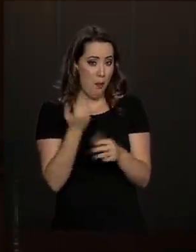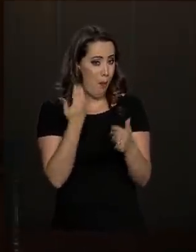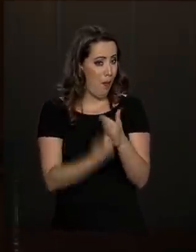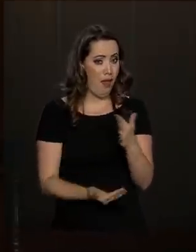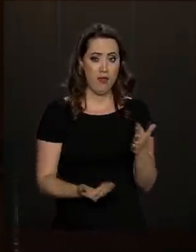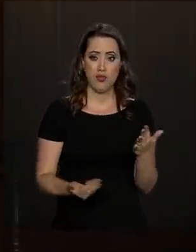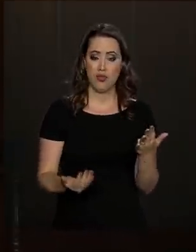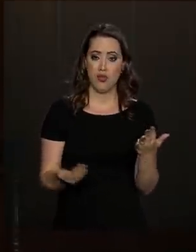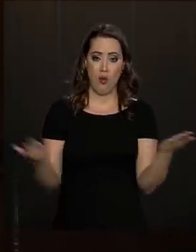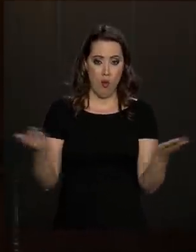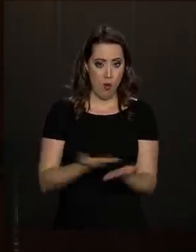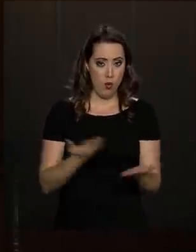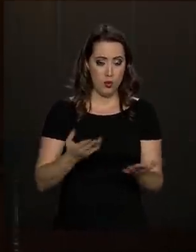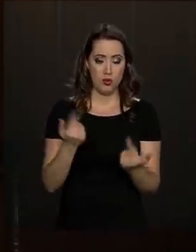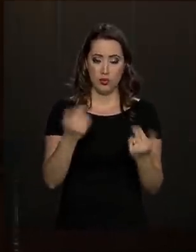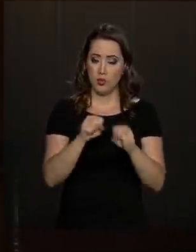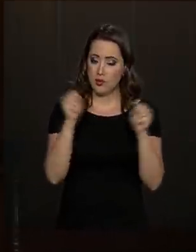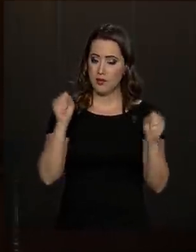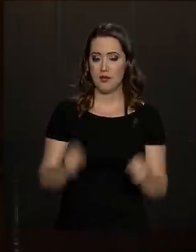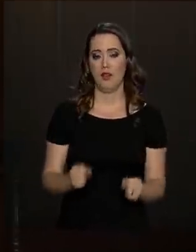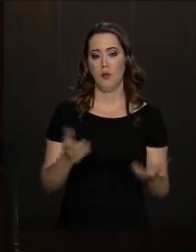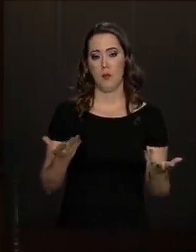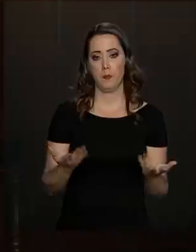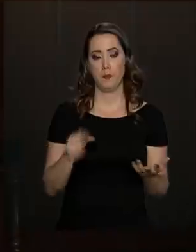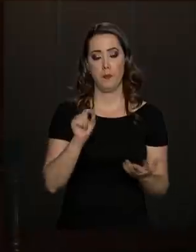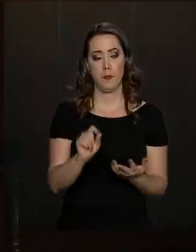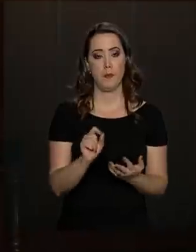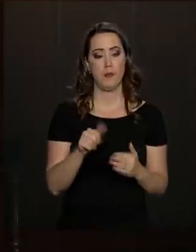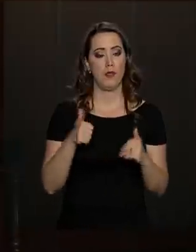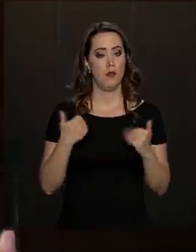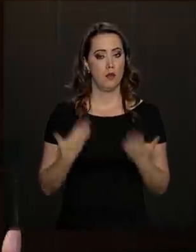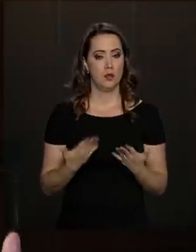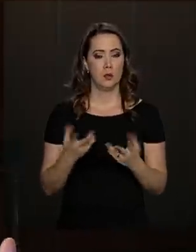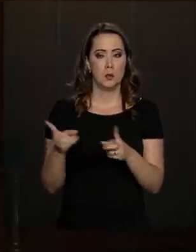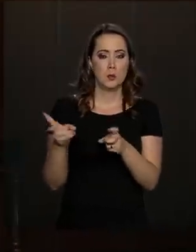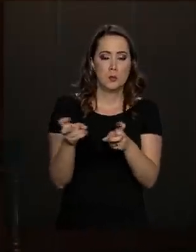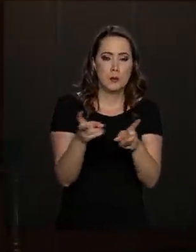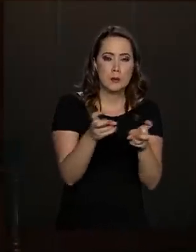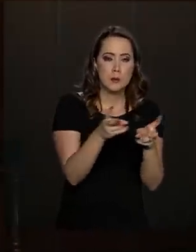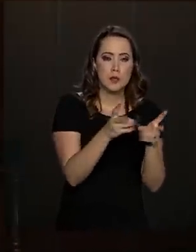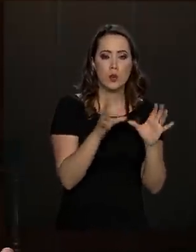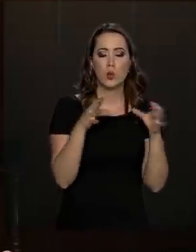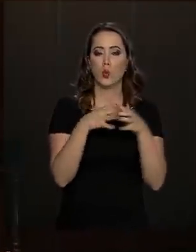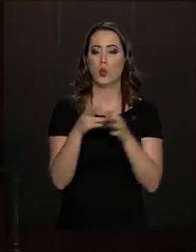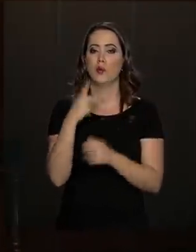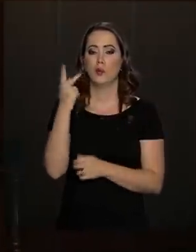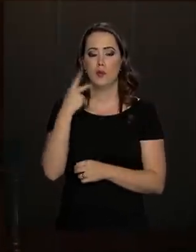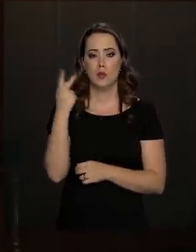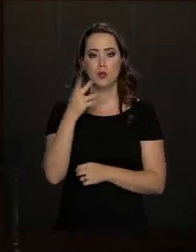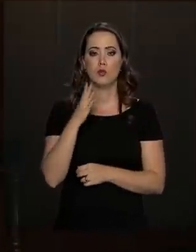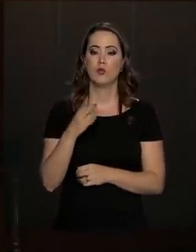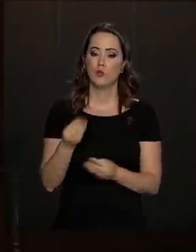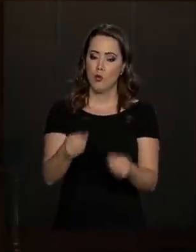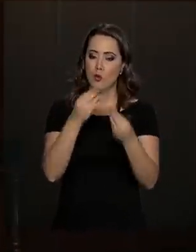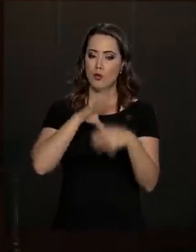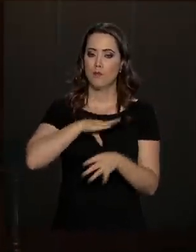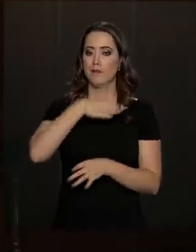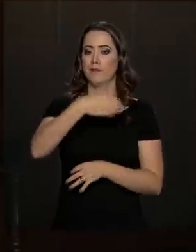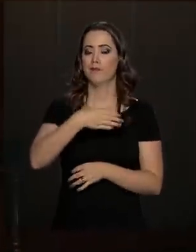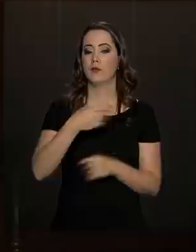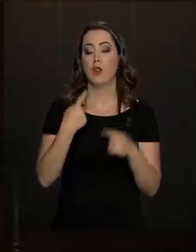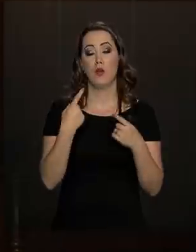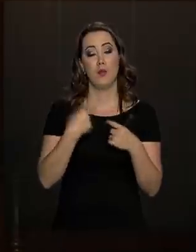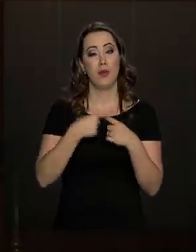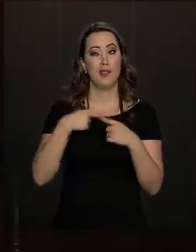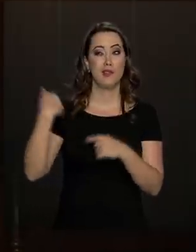aposentadorias que existem hoje. Então, essa percepção da classe política é muito encorajadora, porque isso